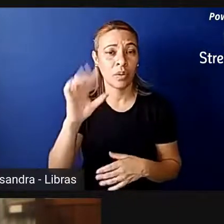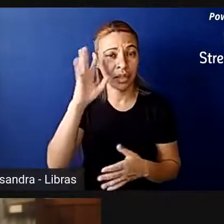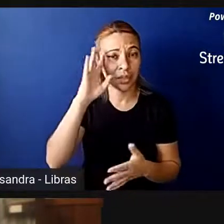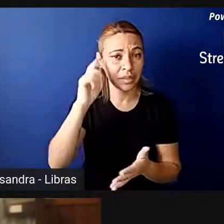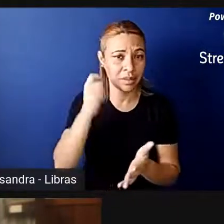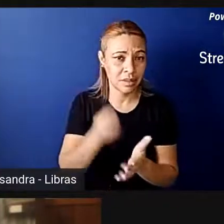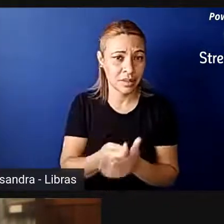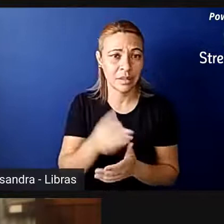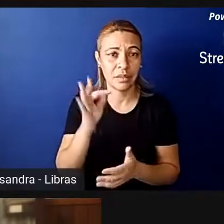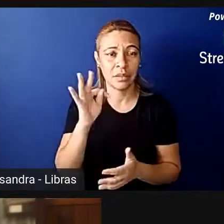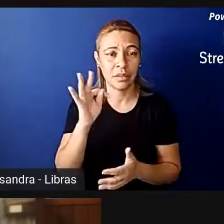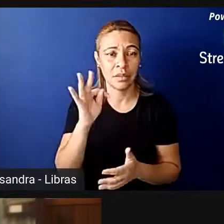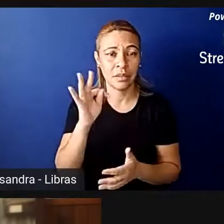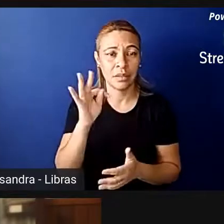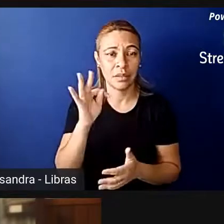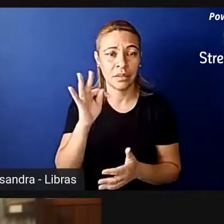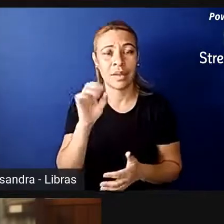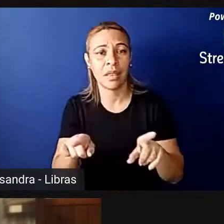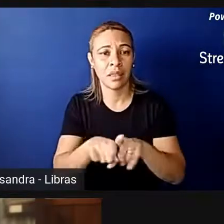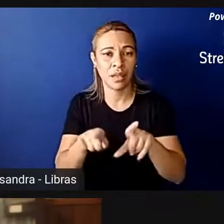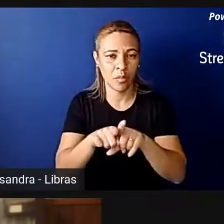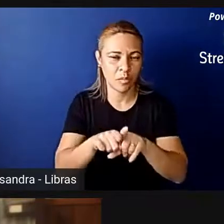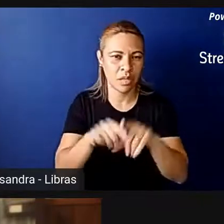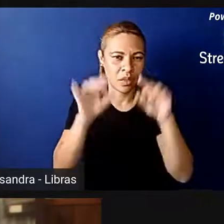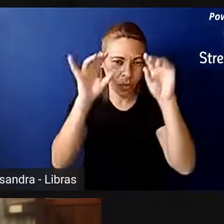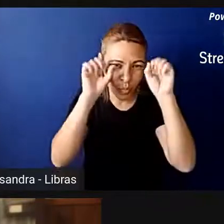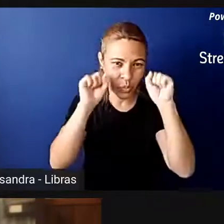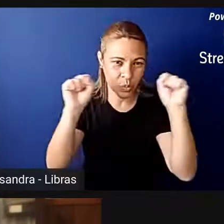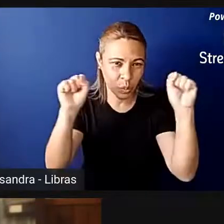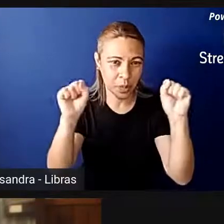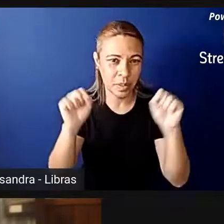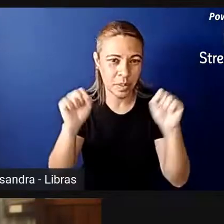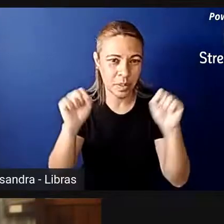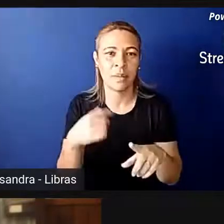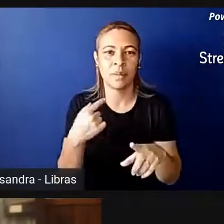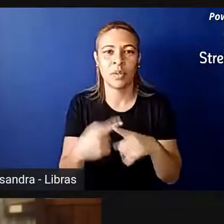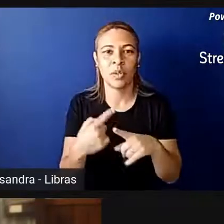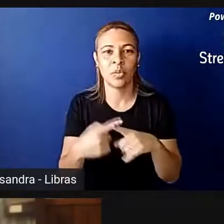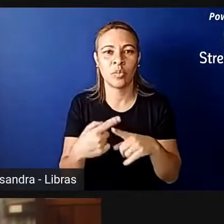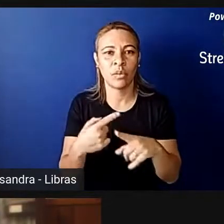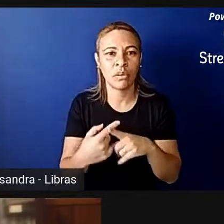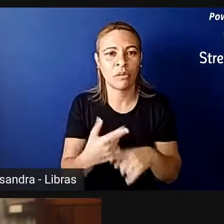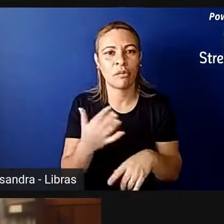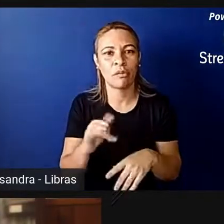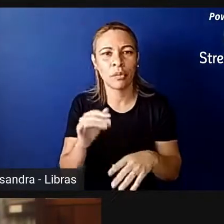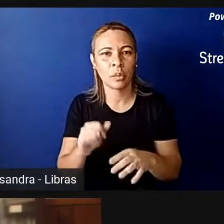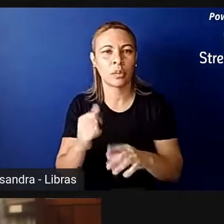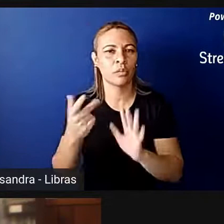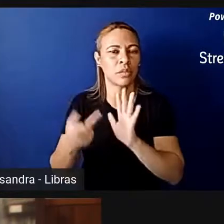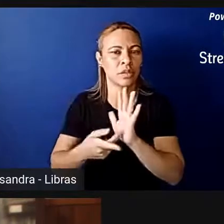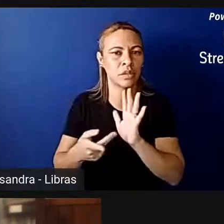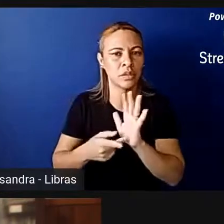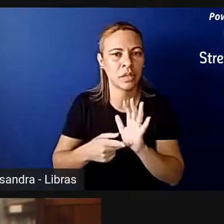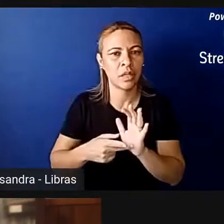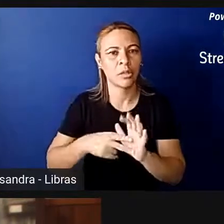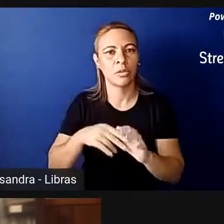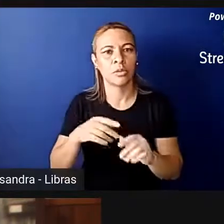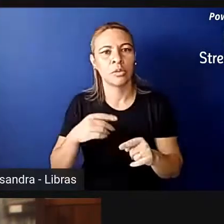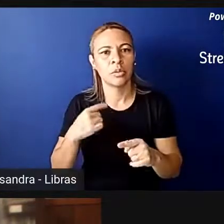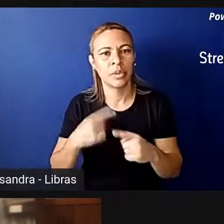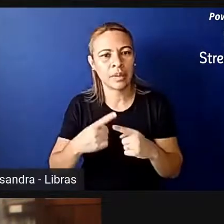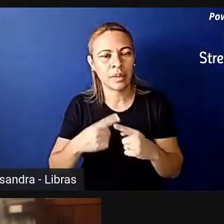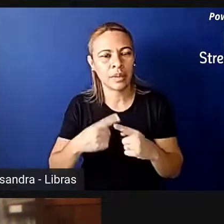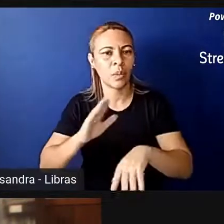e do Supremo, que determinaram o uso de tanto de fundo partidário, quanto do fundo eleitoral, quanto do tempo de campanha, na mesma